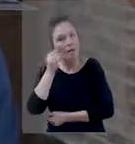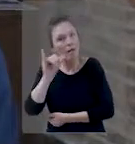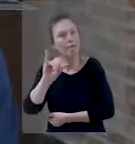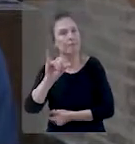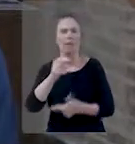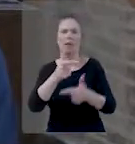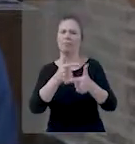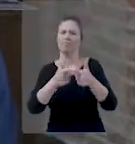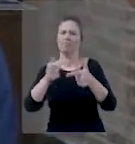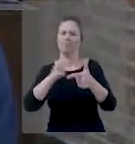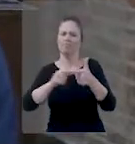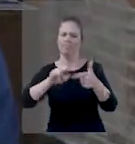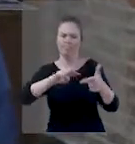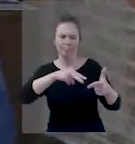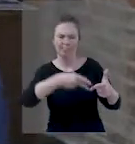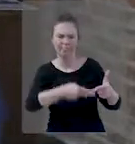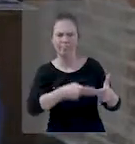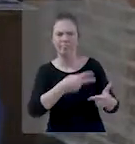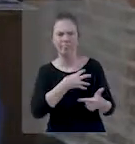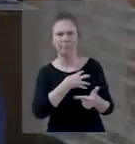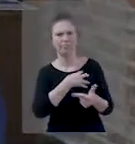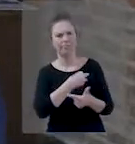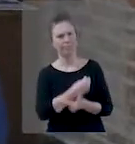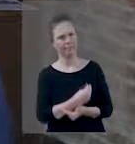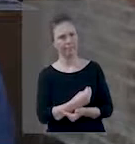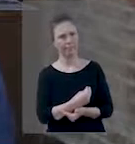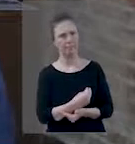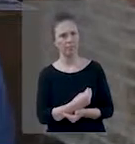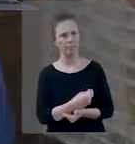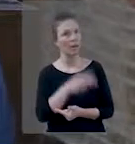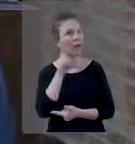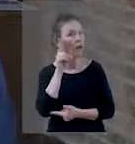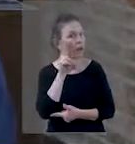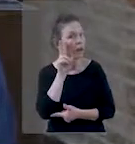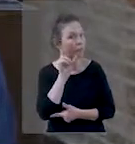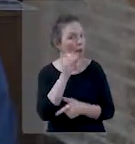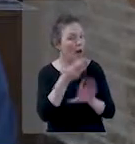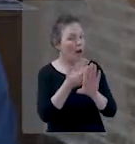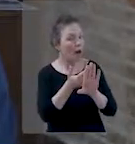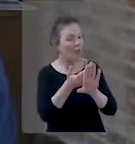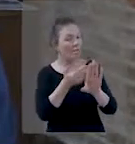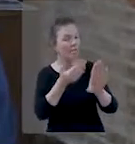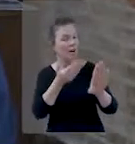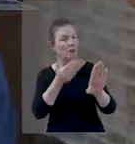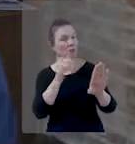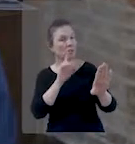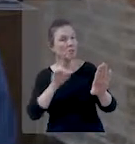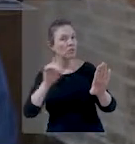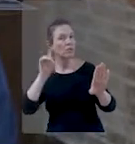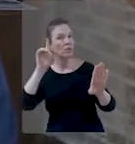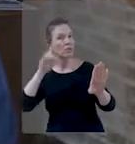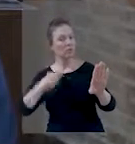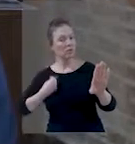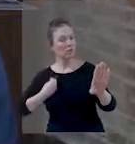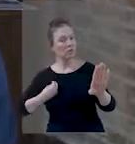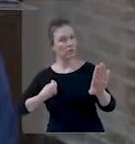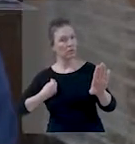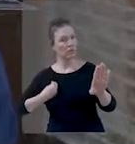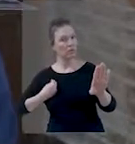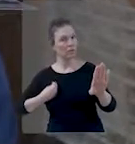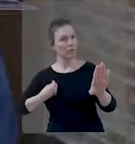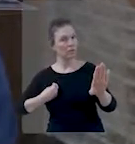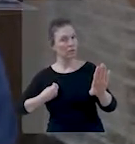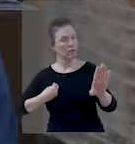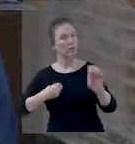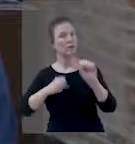consequências horríveis. E lembre-se, aquele que se afasta de Deus durante toda